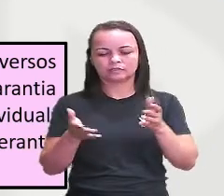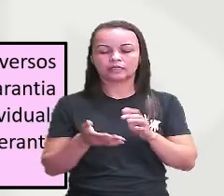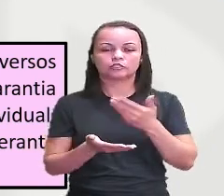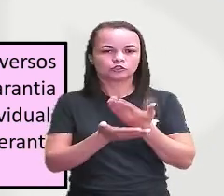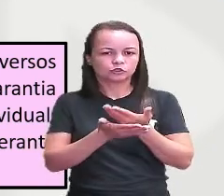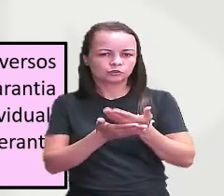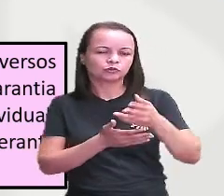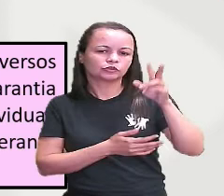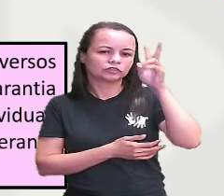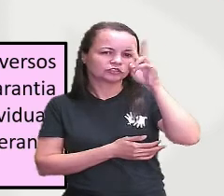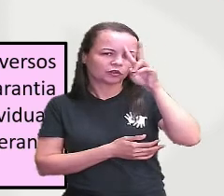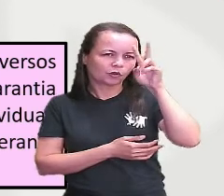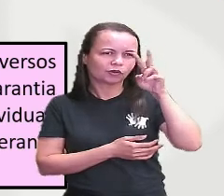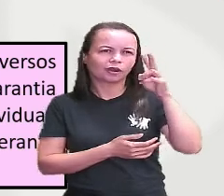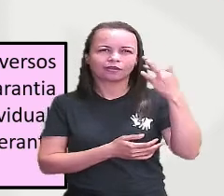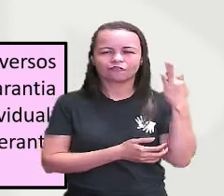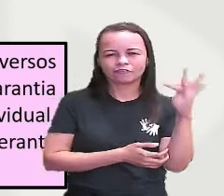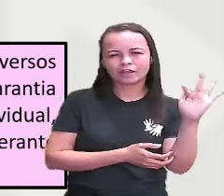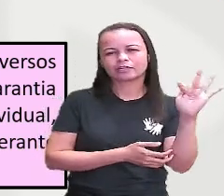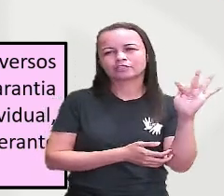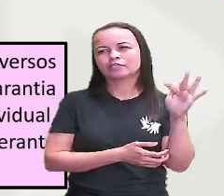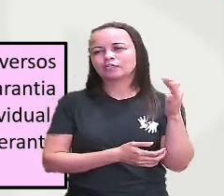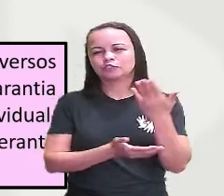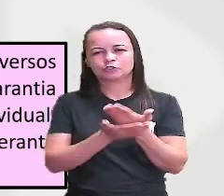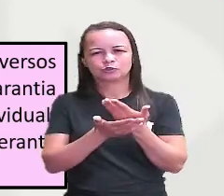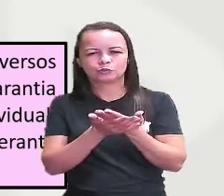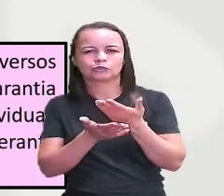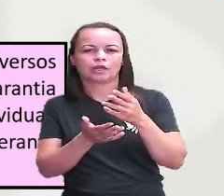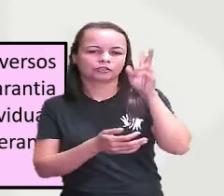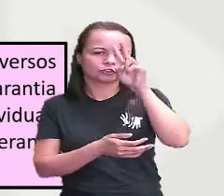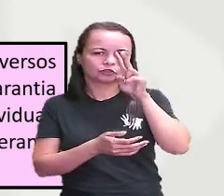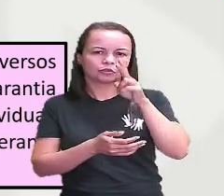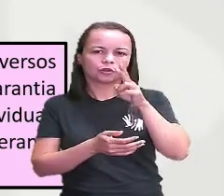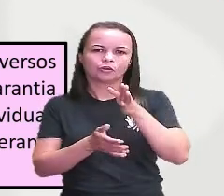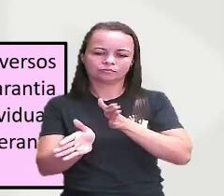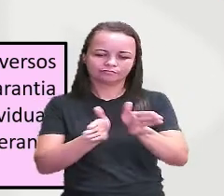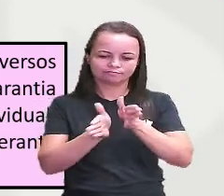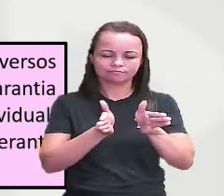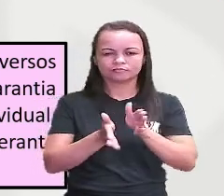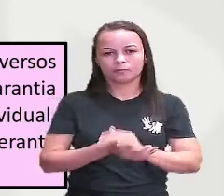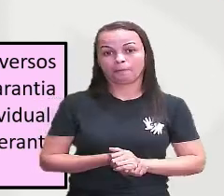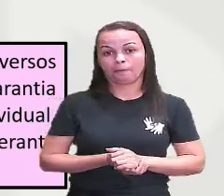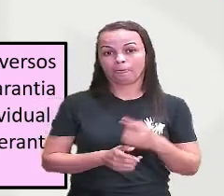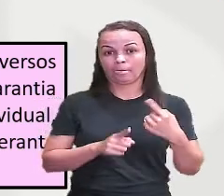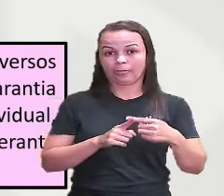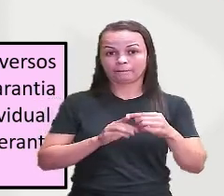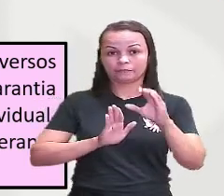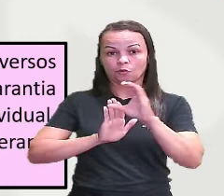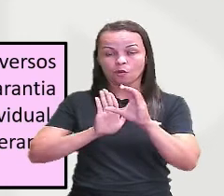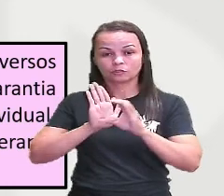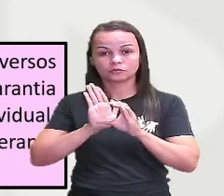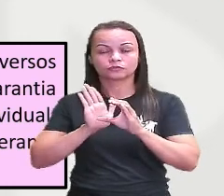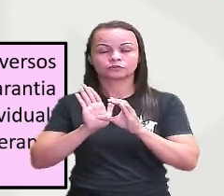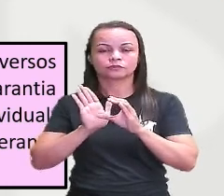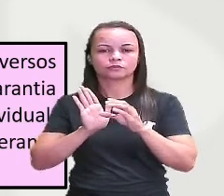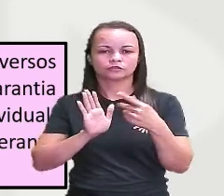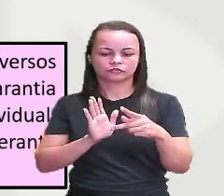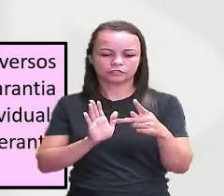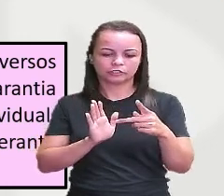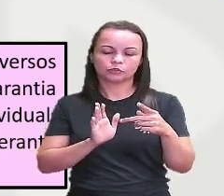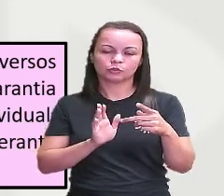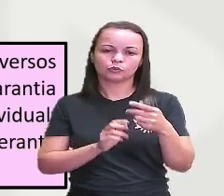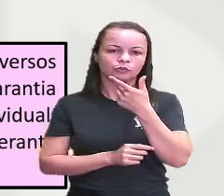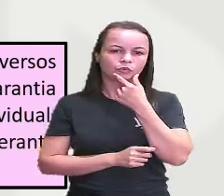história da França estuda a história desse período porque por exemplo o código civil Napoleônico ele é um